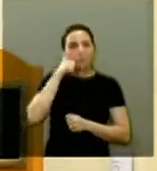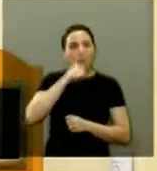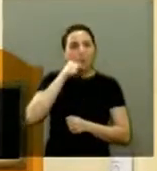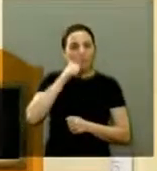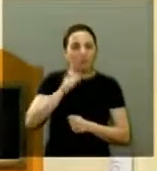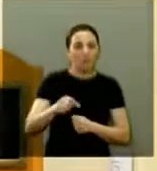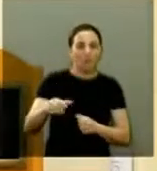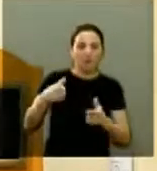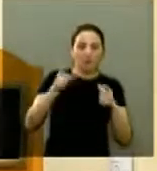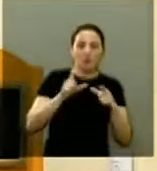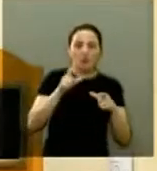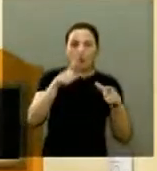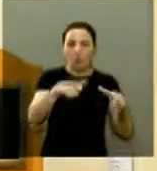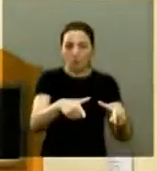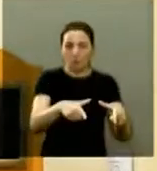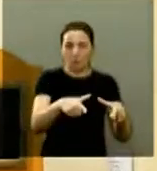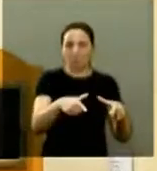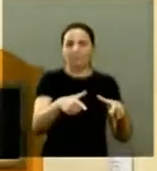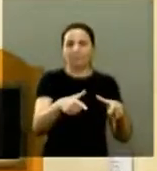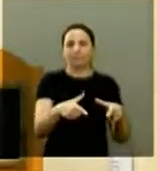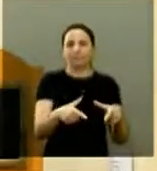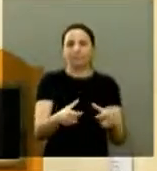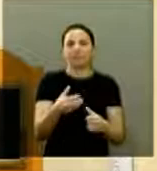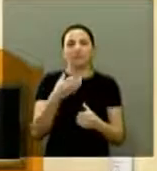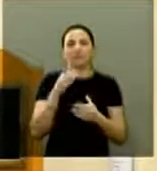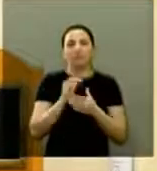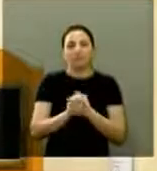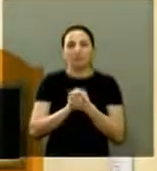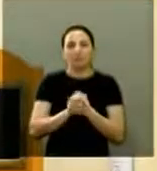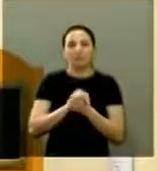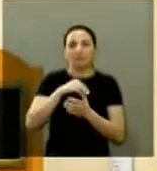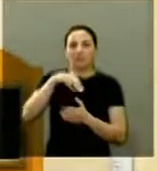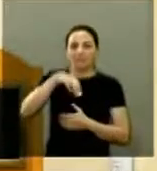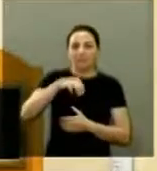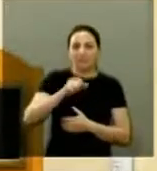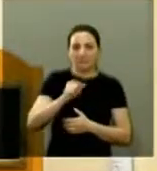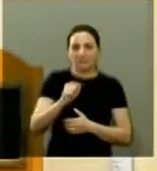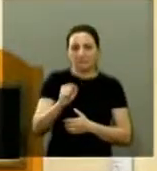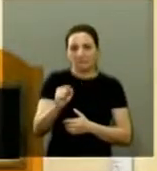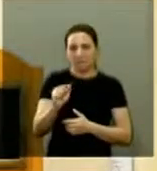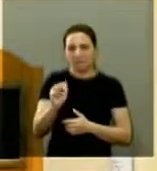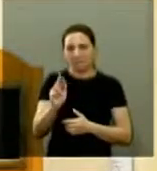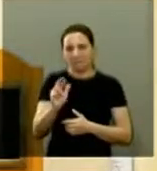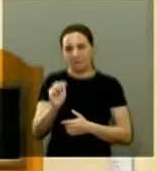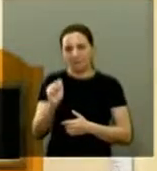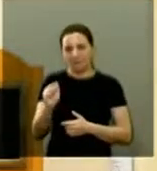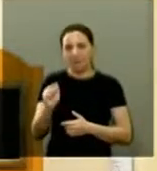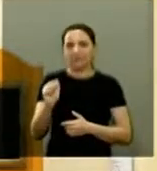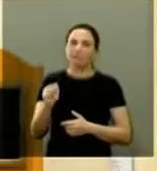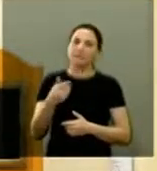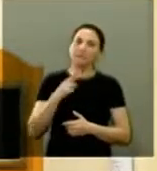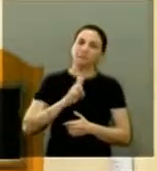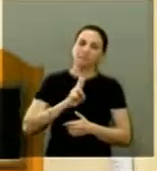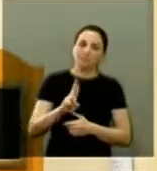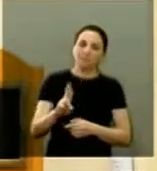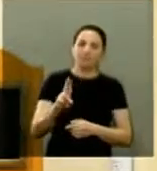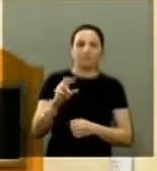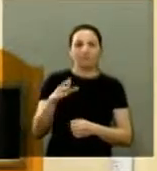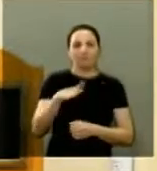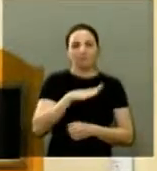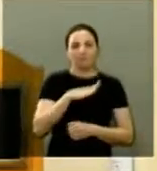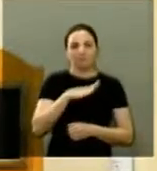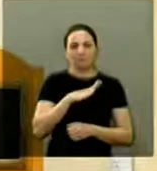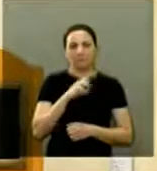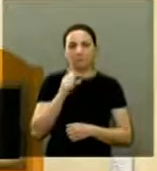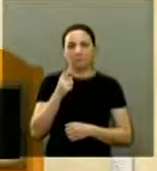esse lugar. E cumprimentar o Roberto Massafera, nosso já deputado e que representa tão bem a nossa cidade